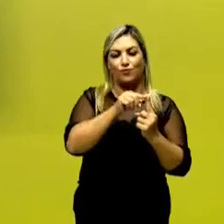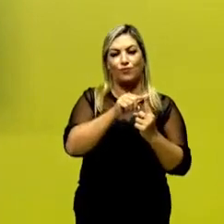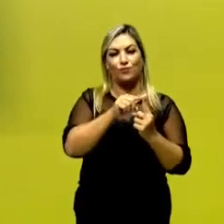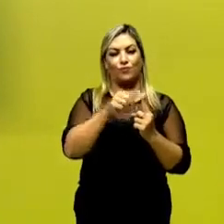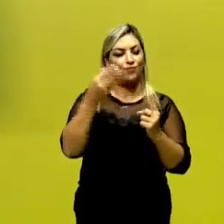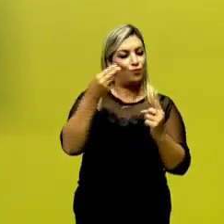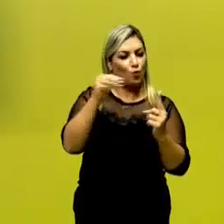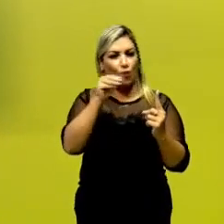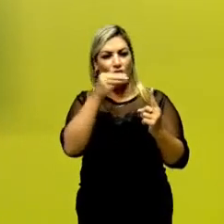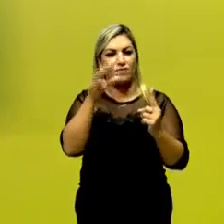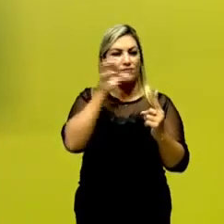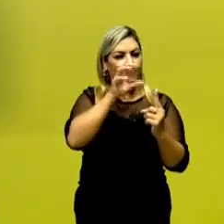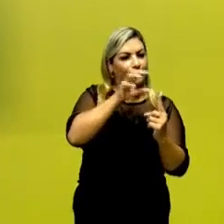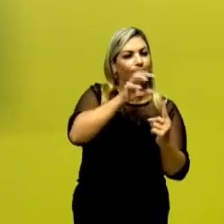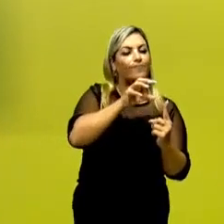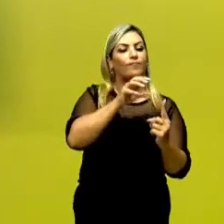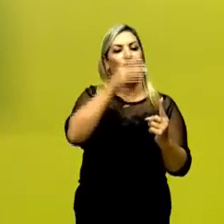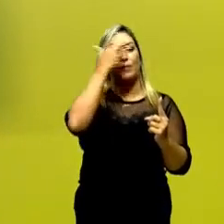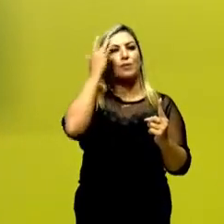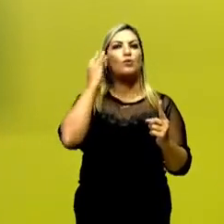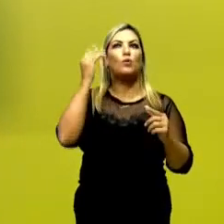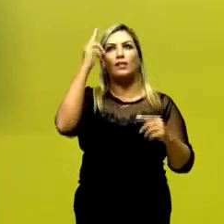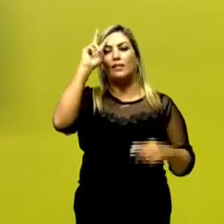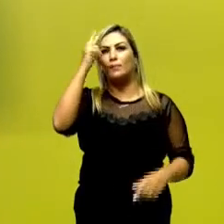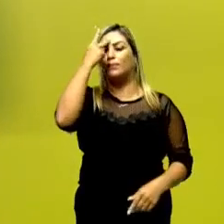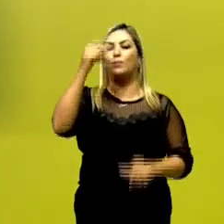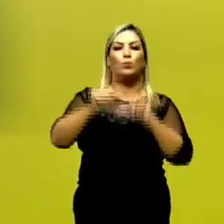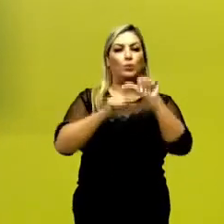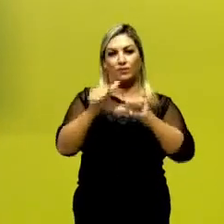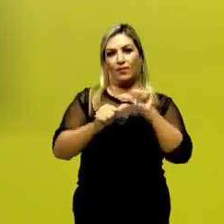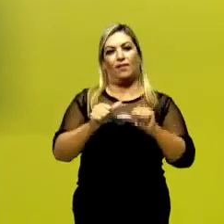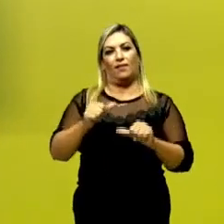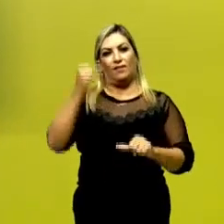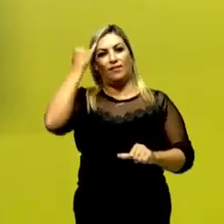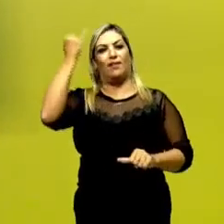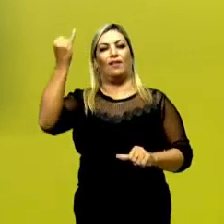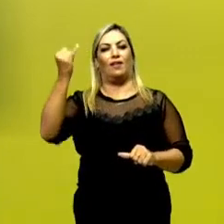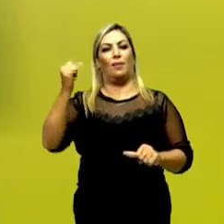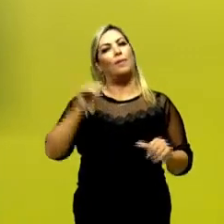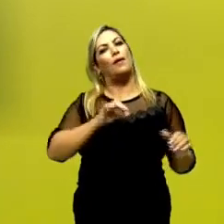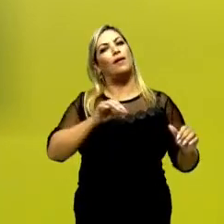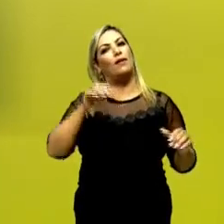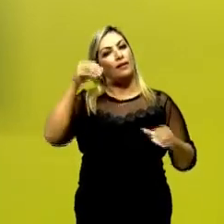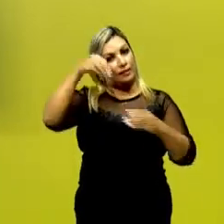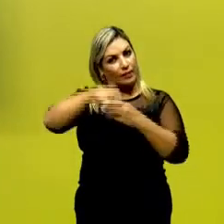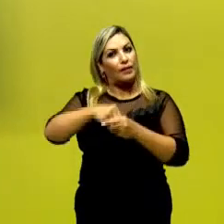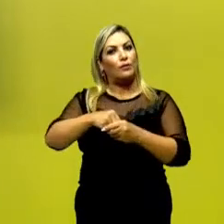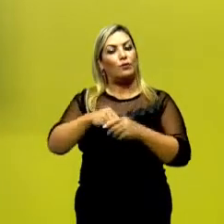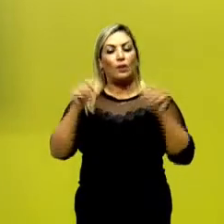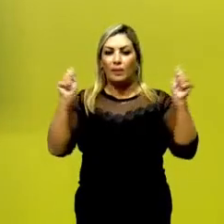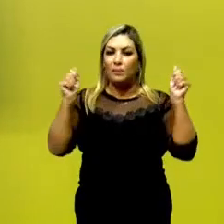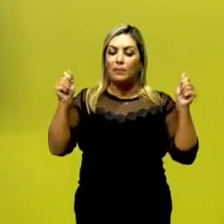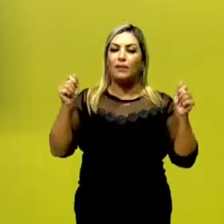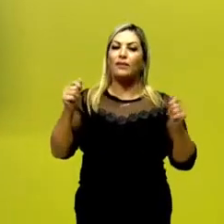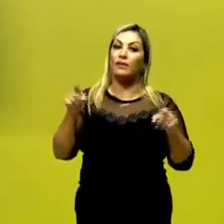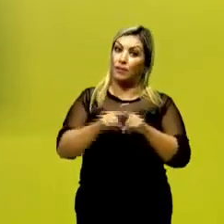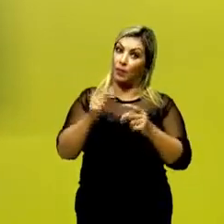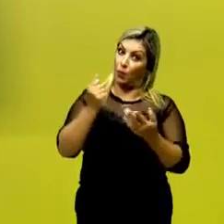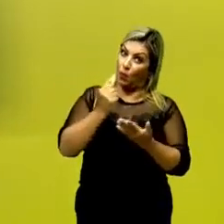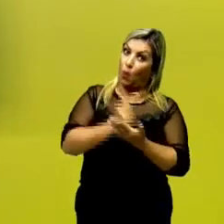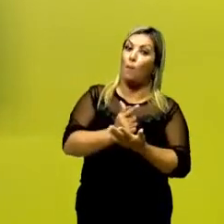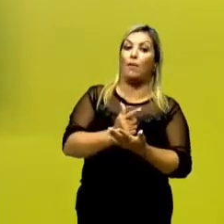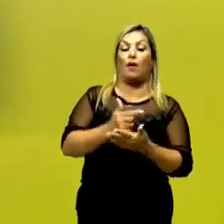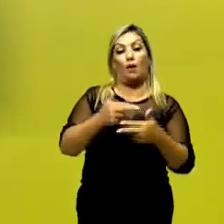Convencer um público a mudar de ideia, participar de uma determinada campanha ou até mesmo comprar um